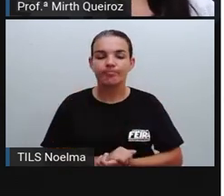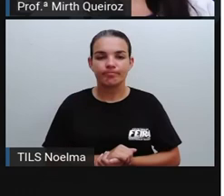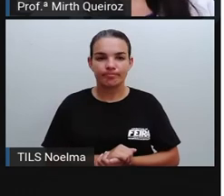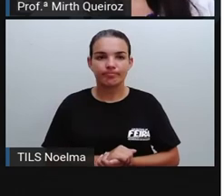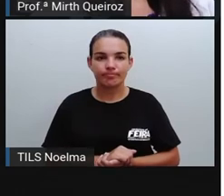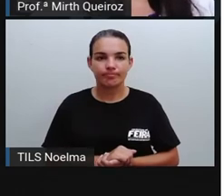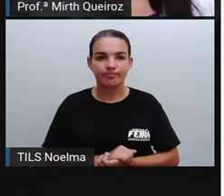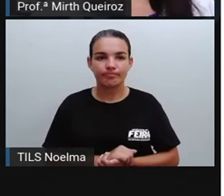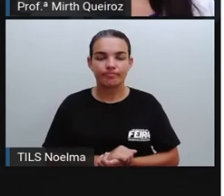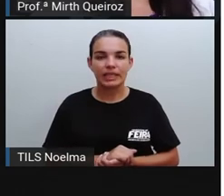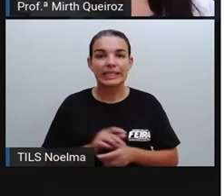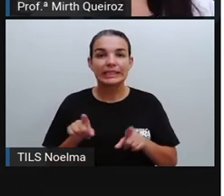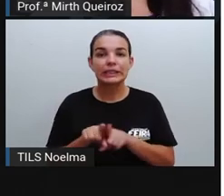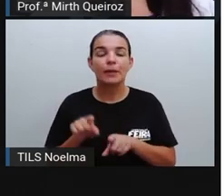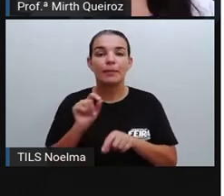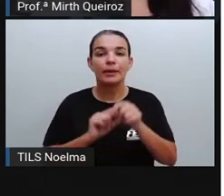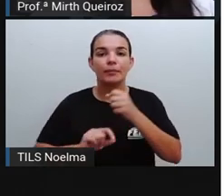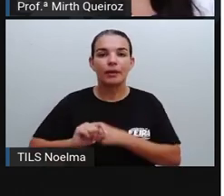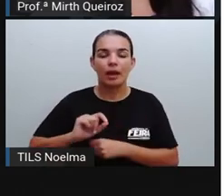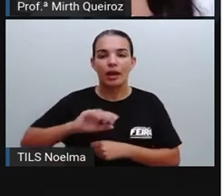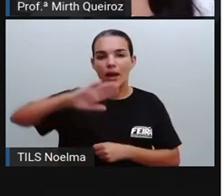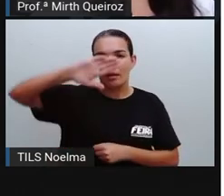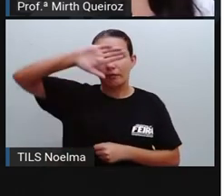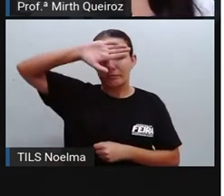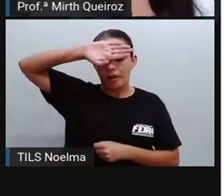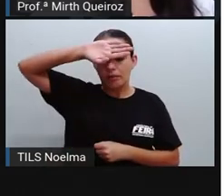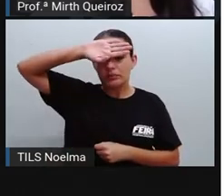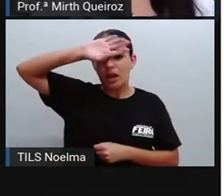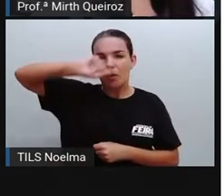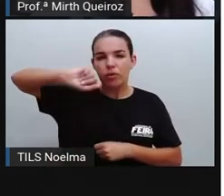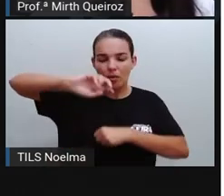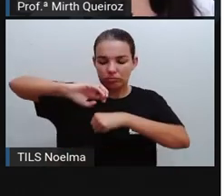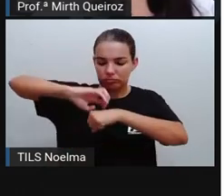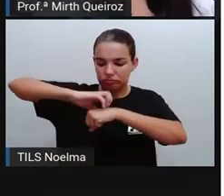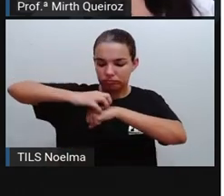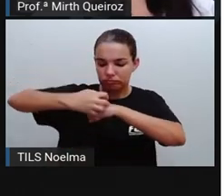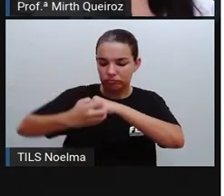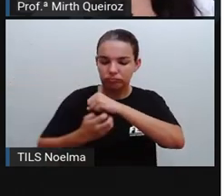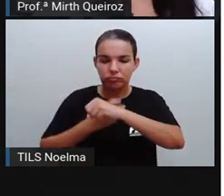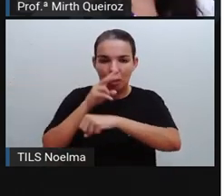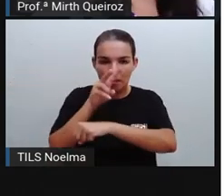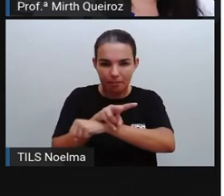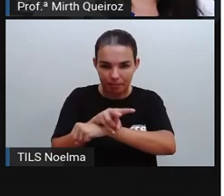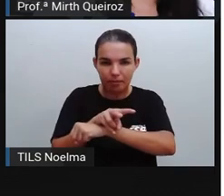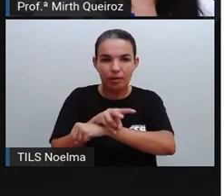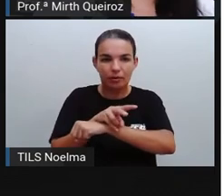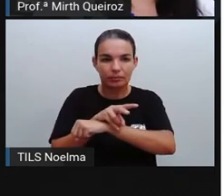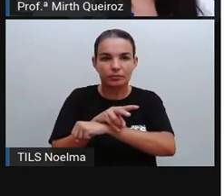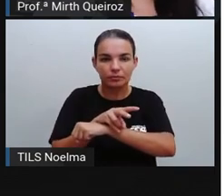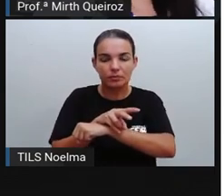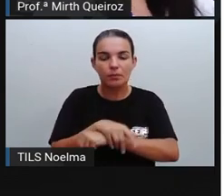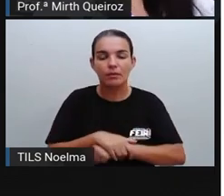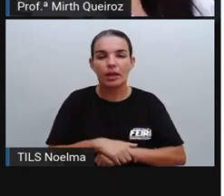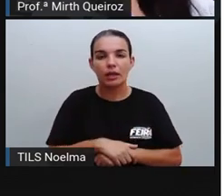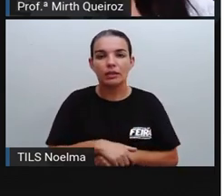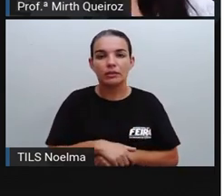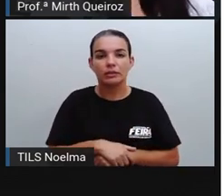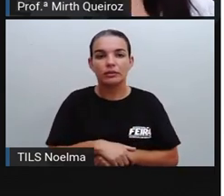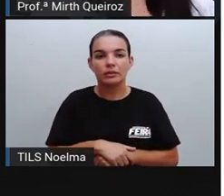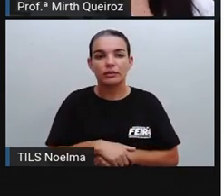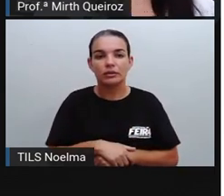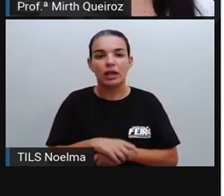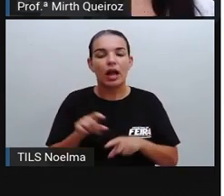morte. A febre chikungunya, né? Nós temos outros dois tipos de febre, que seria a chikungunya e o zika. A febre